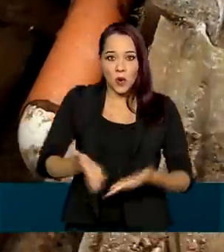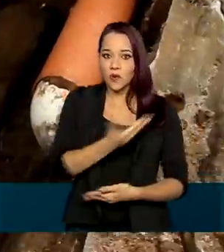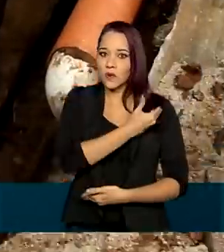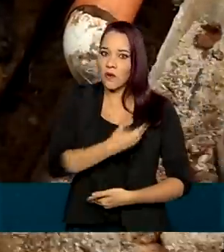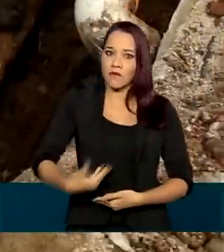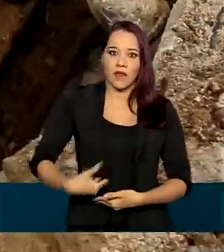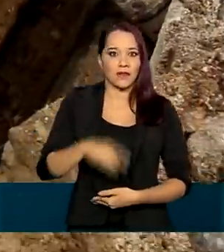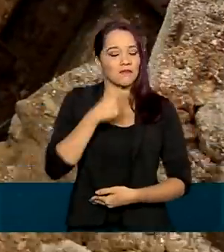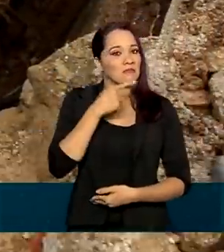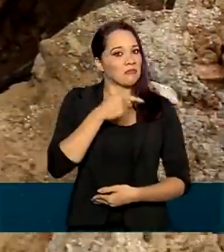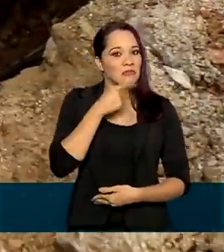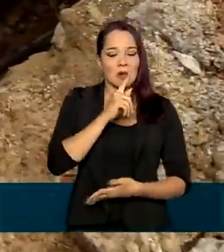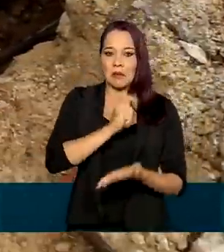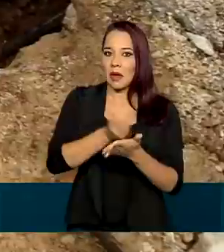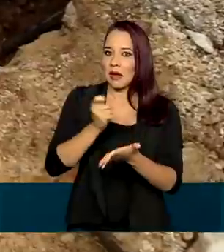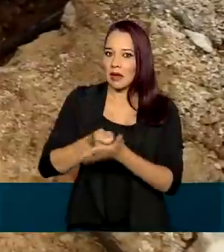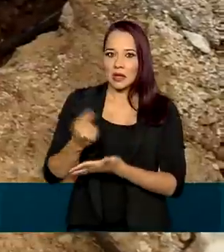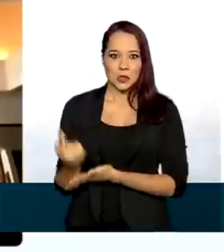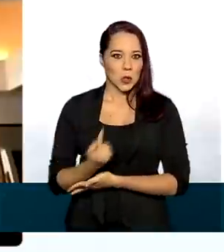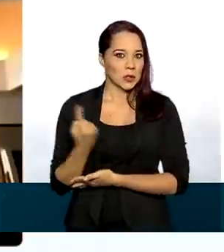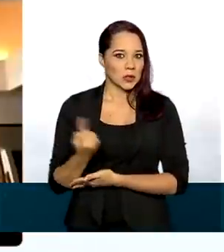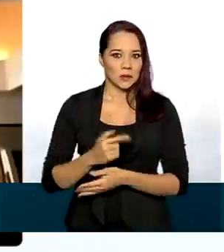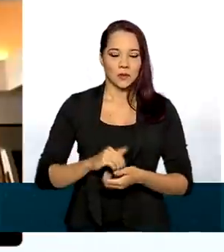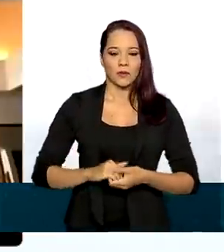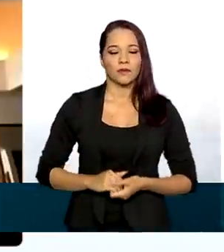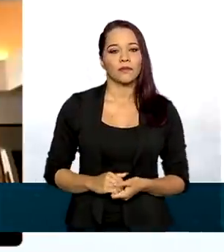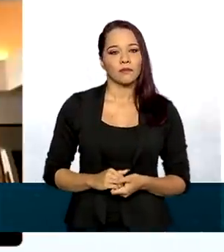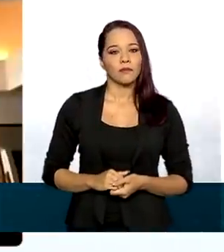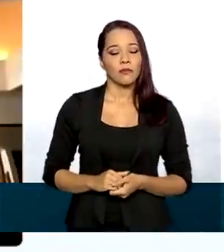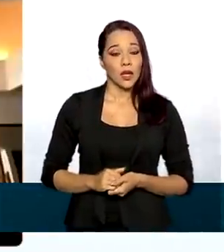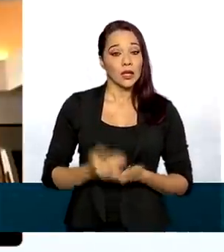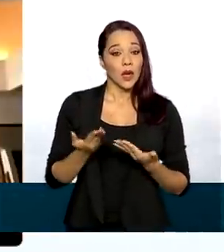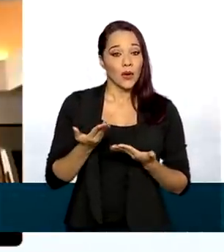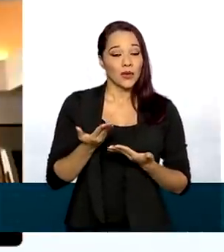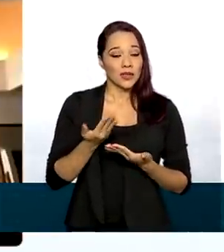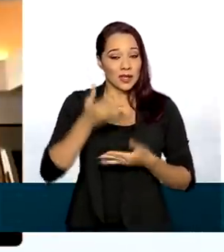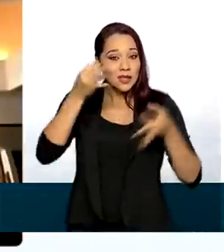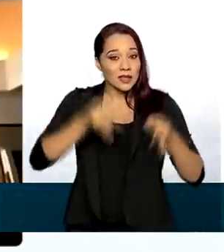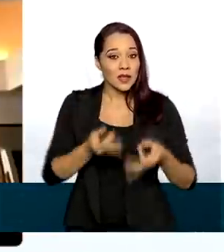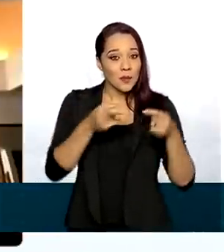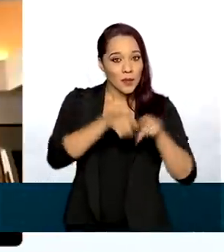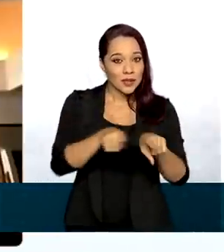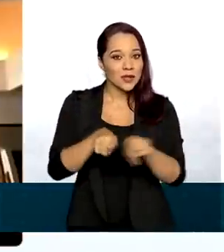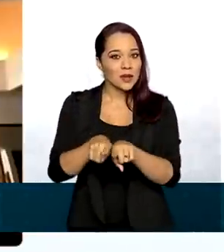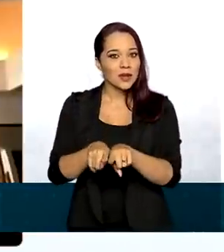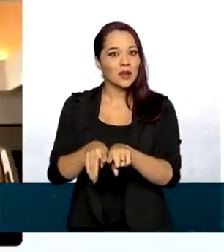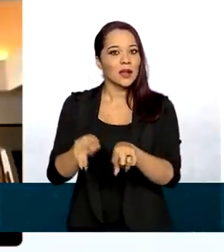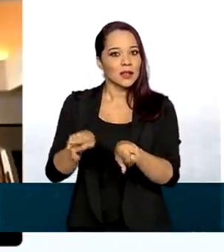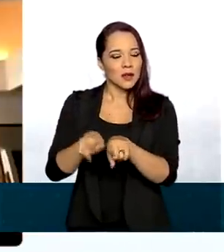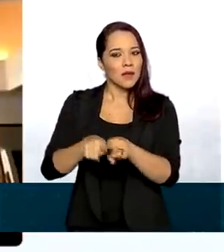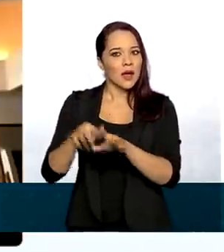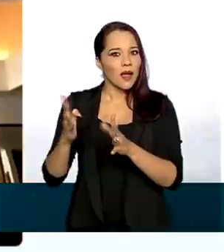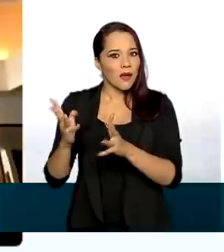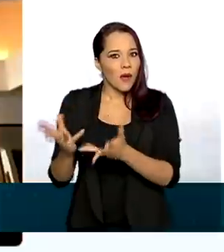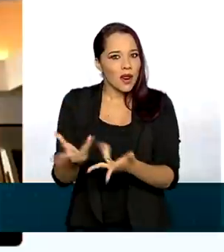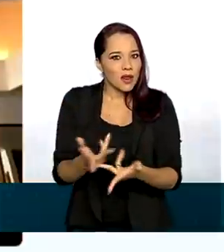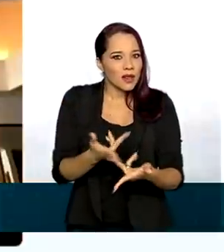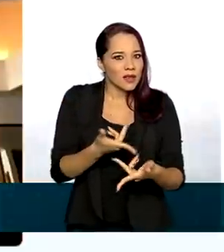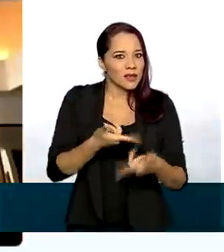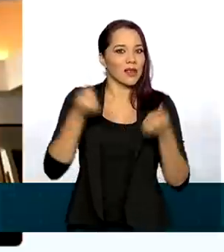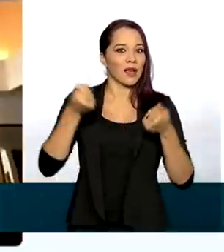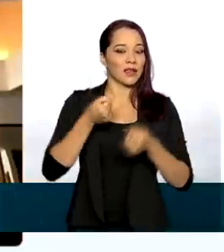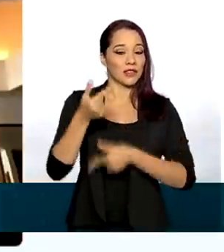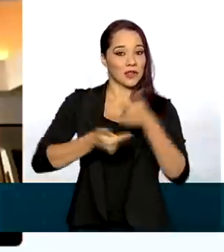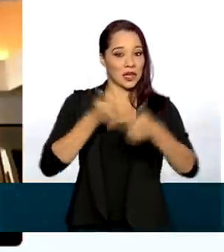governo não consegue bancar sozinho. Apostar nas parcerias é apostar em mais investimento e apostar também na qualidade da prestação de